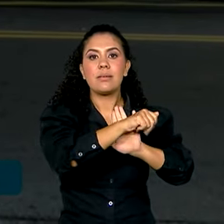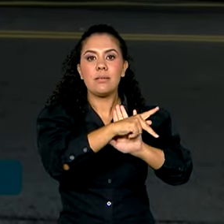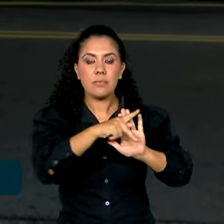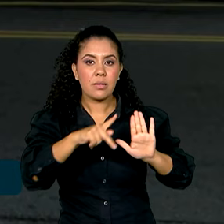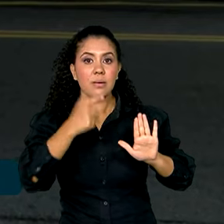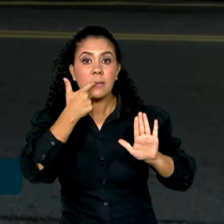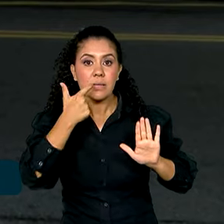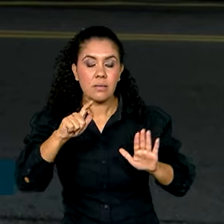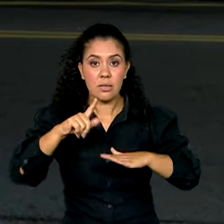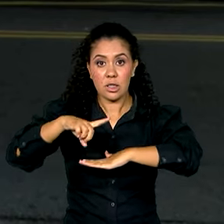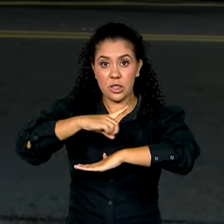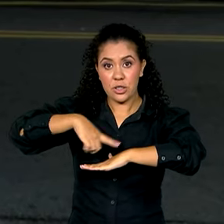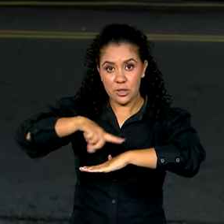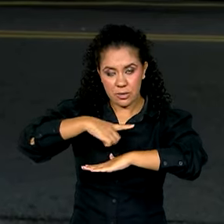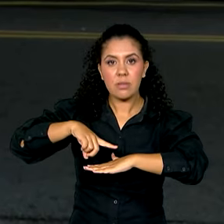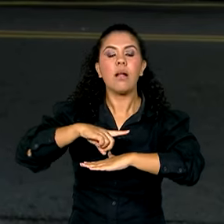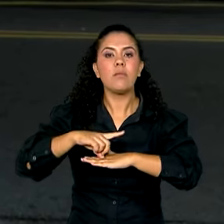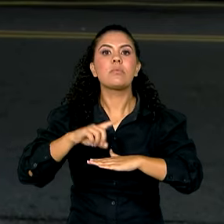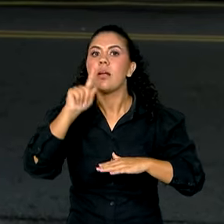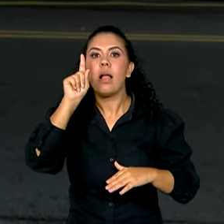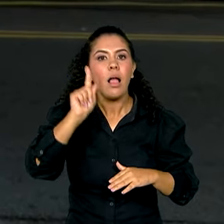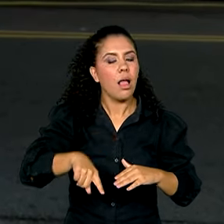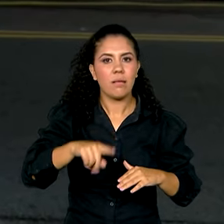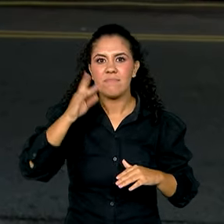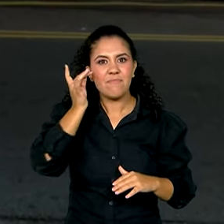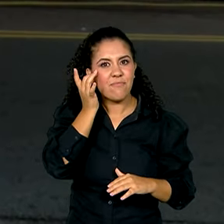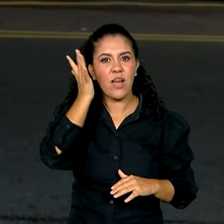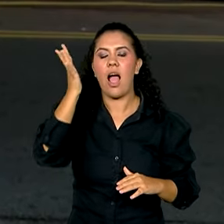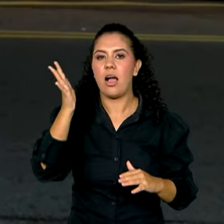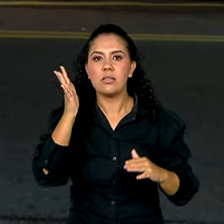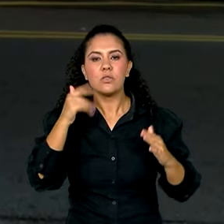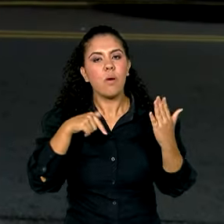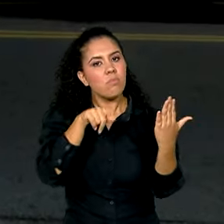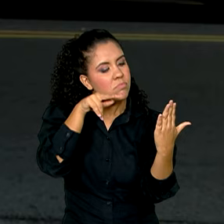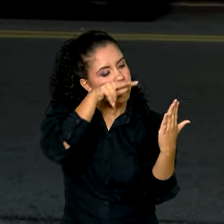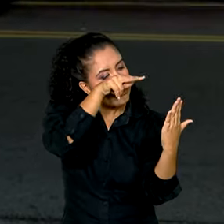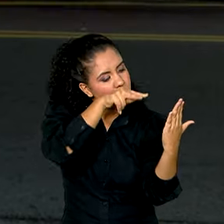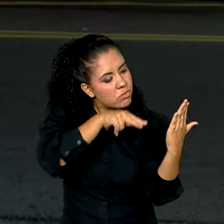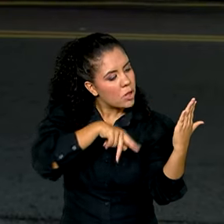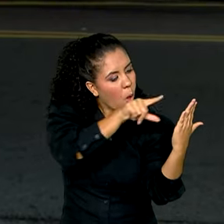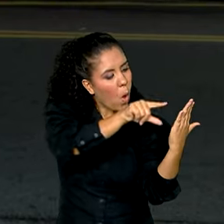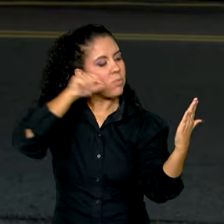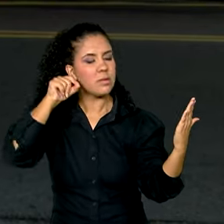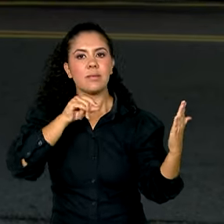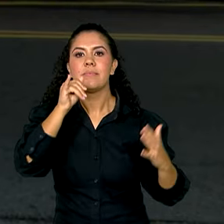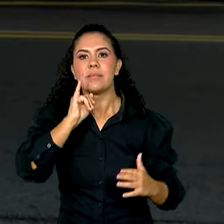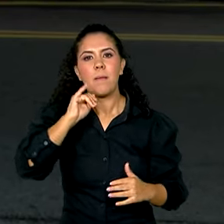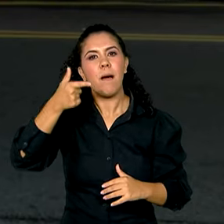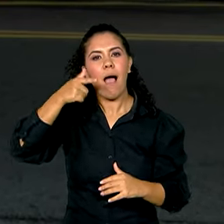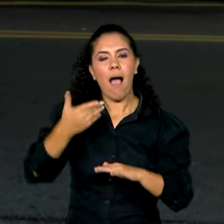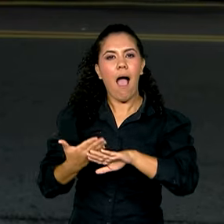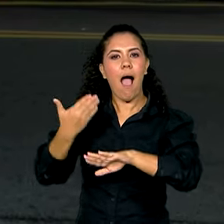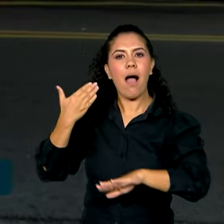Digital de Trânsito e é a opção mais prática para o proprietário de veículo que antes precisava preencher um